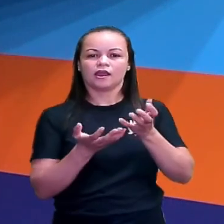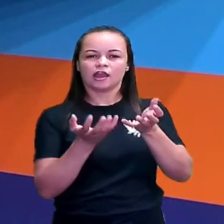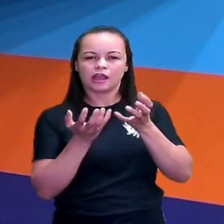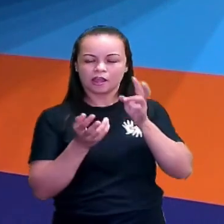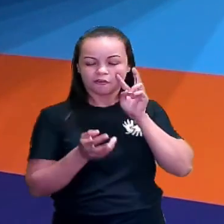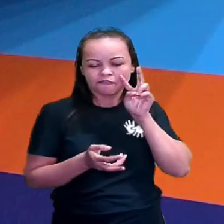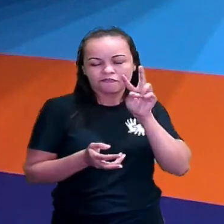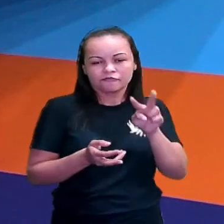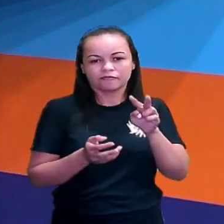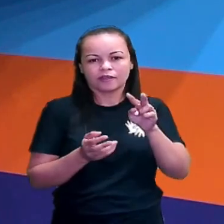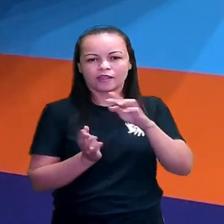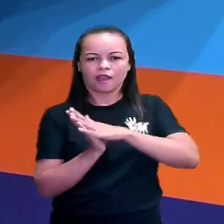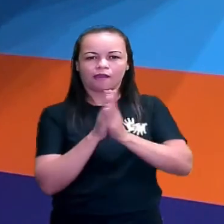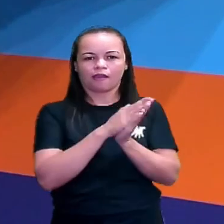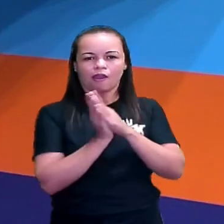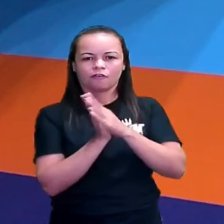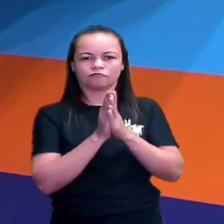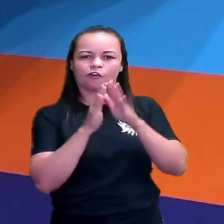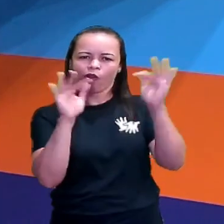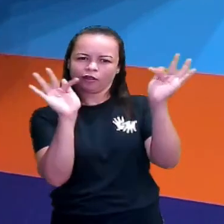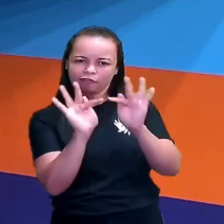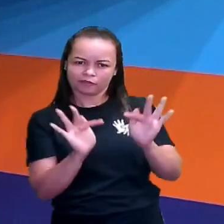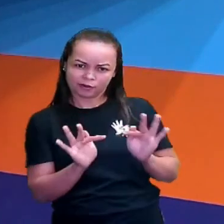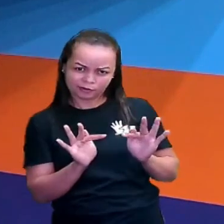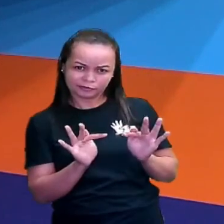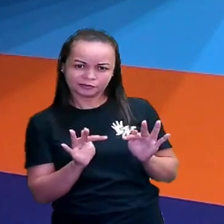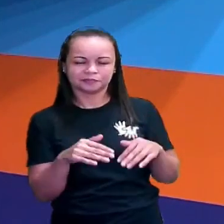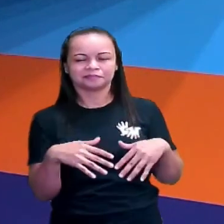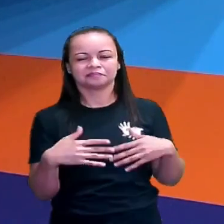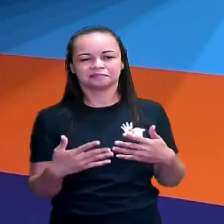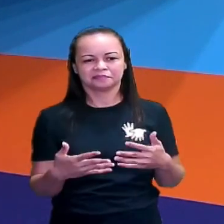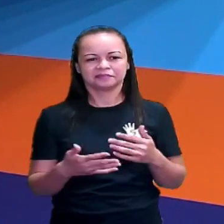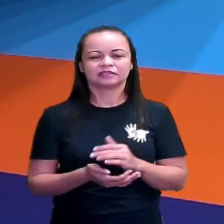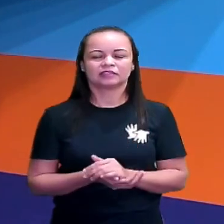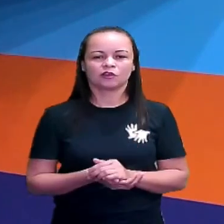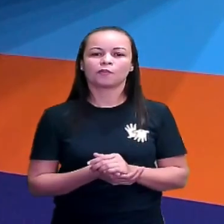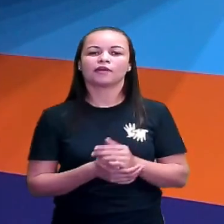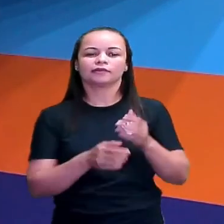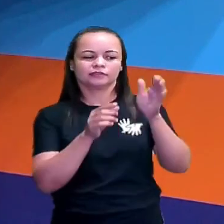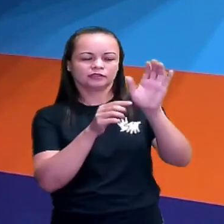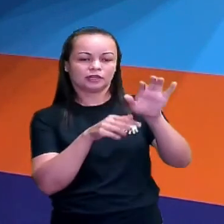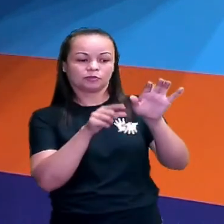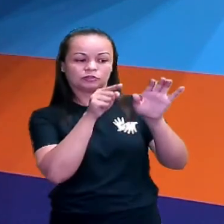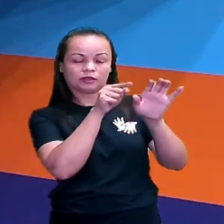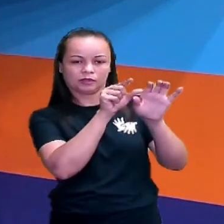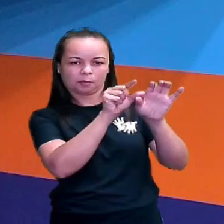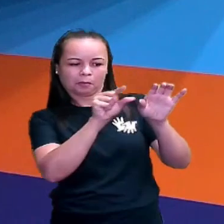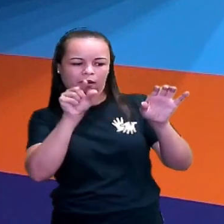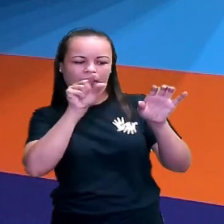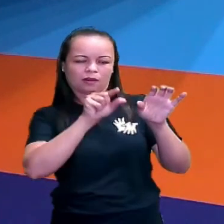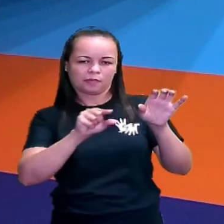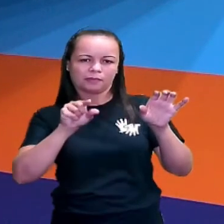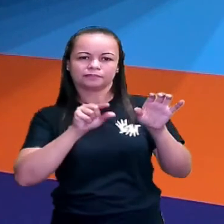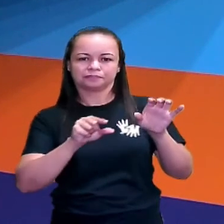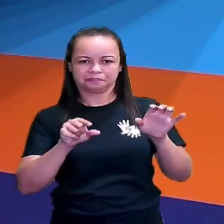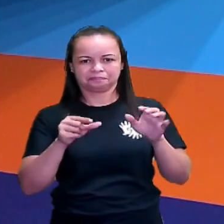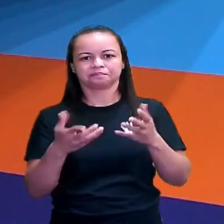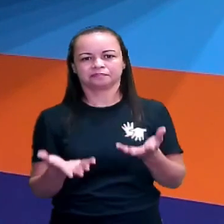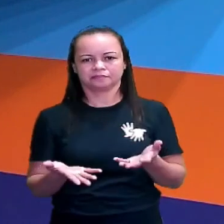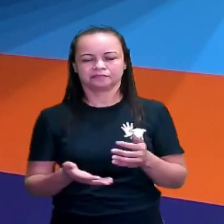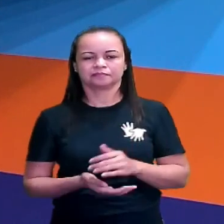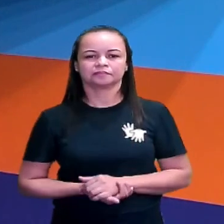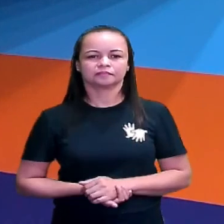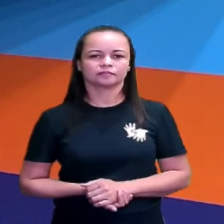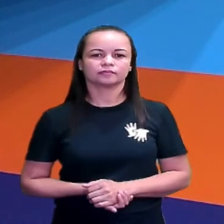a foca feliz. Do mesmo jeito, ó, começamos aqui a leitura e terminamos aqui. Na linha de